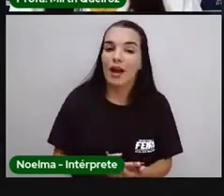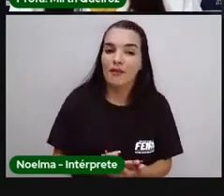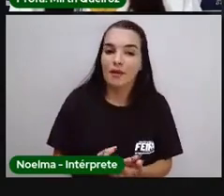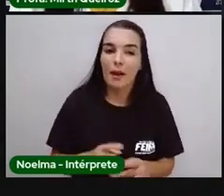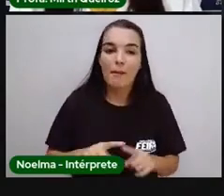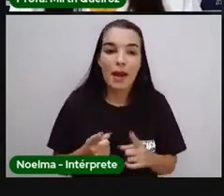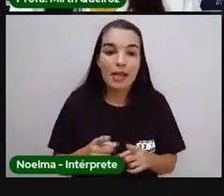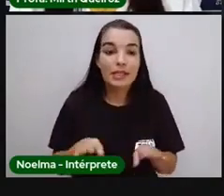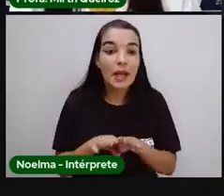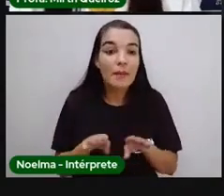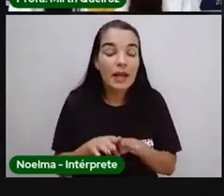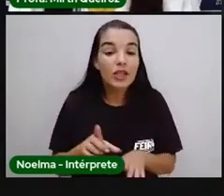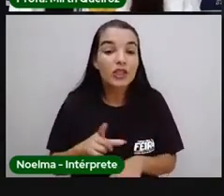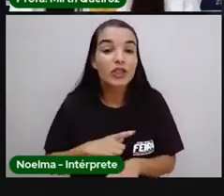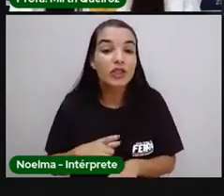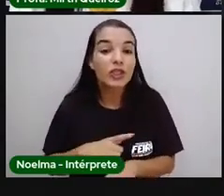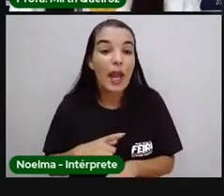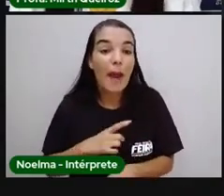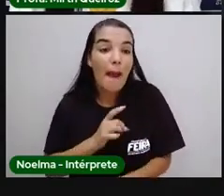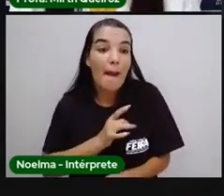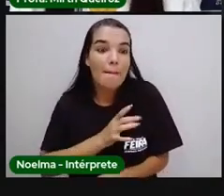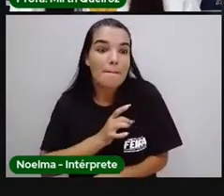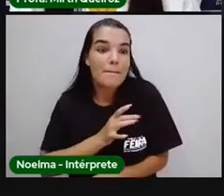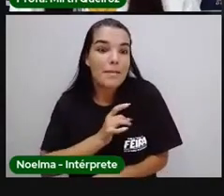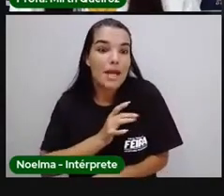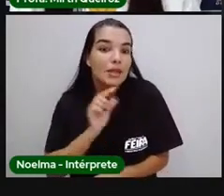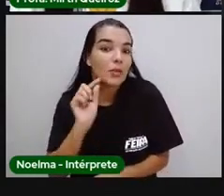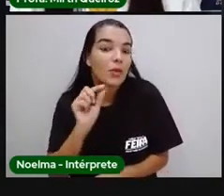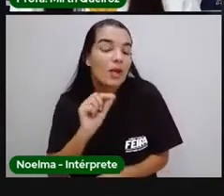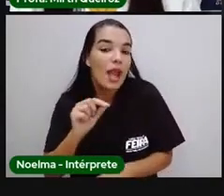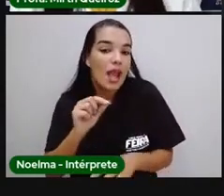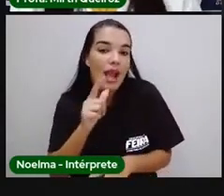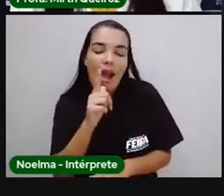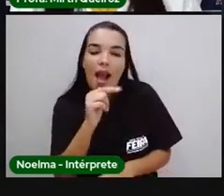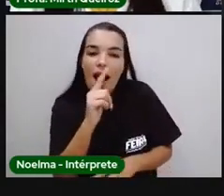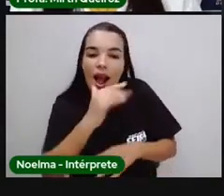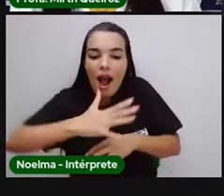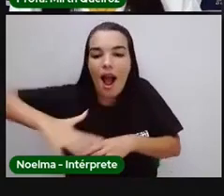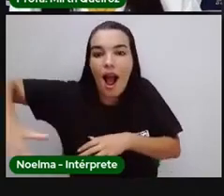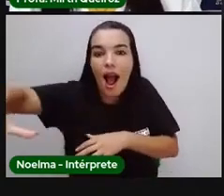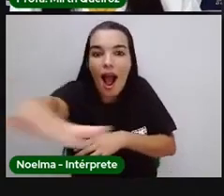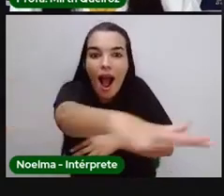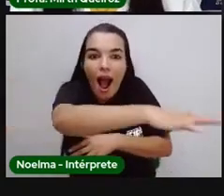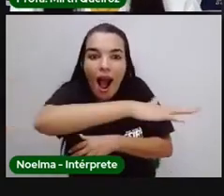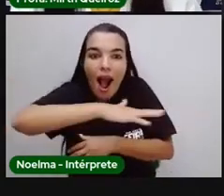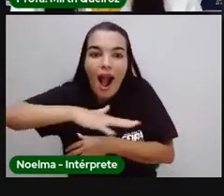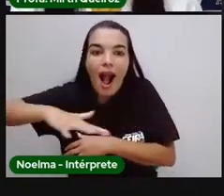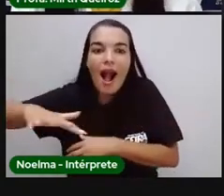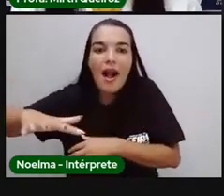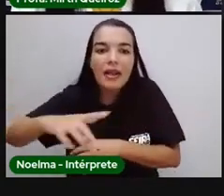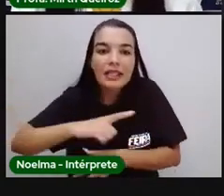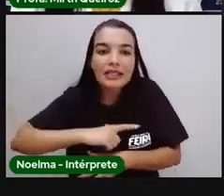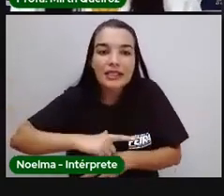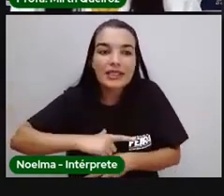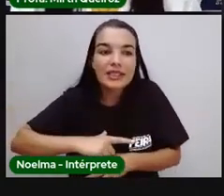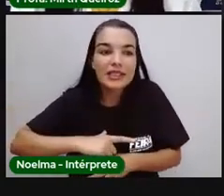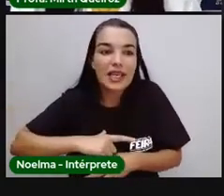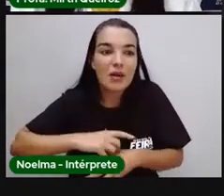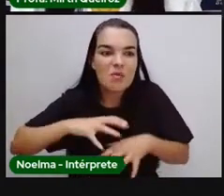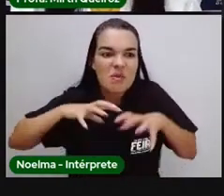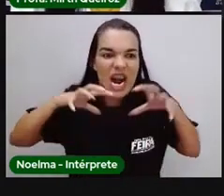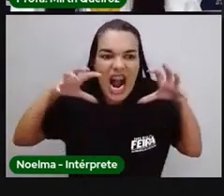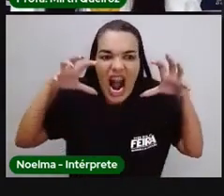eles também tinham medo, porque eles acreditavam que nos oceanos, né? Nos mares, existiam monstros que